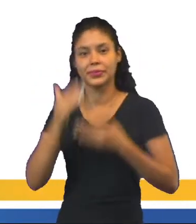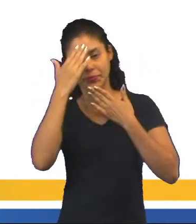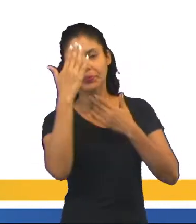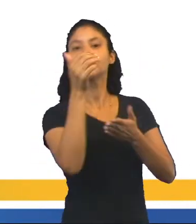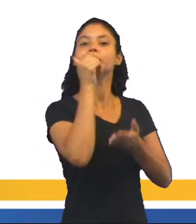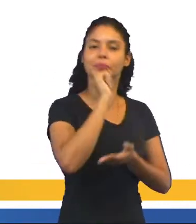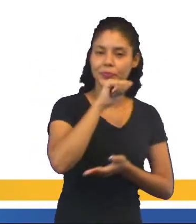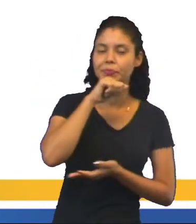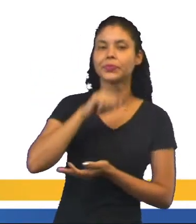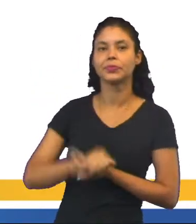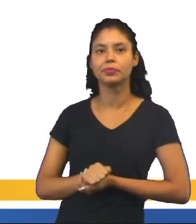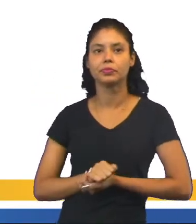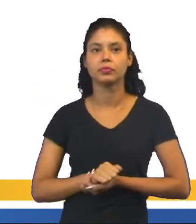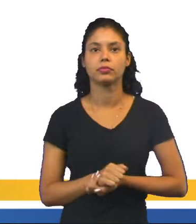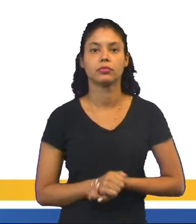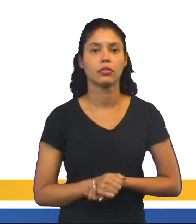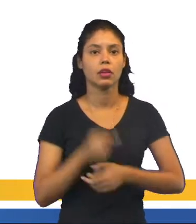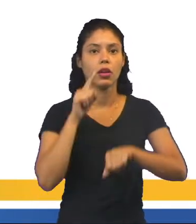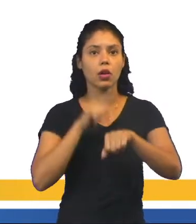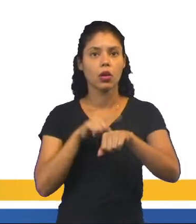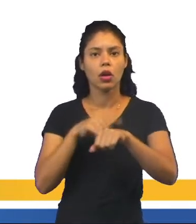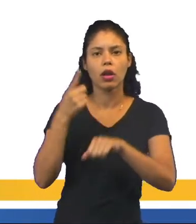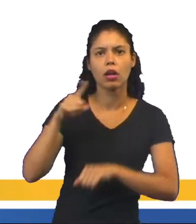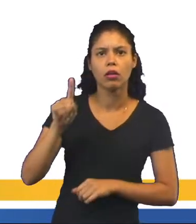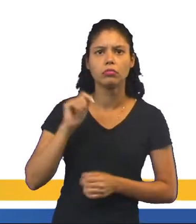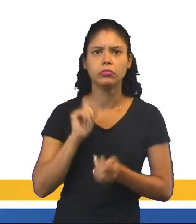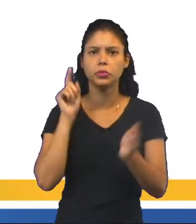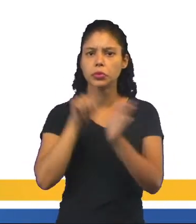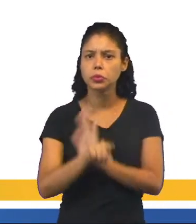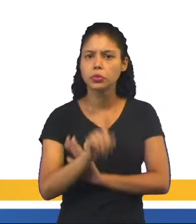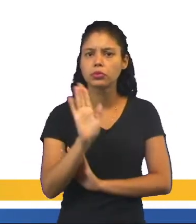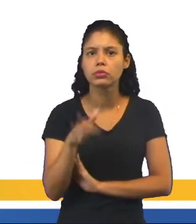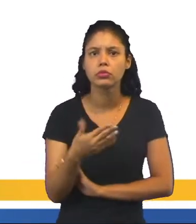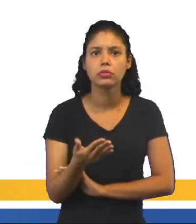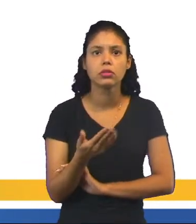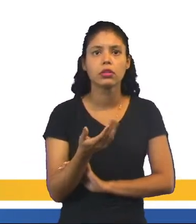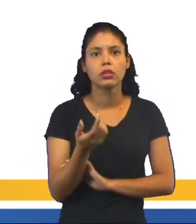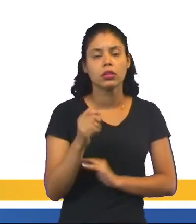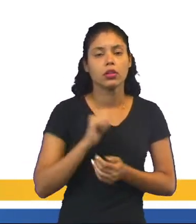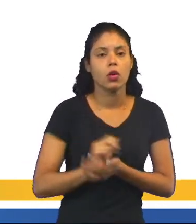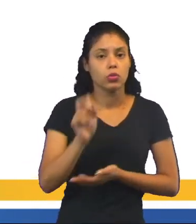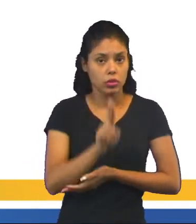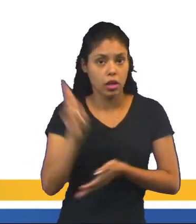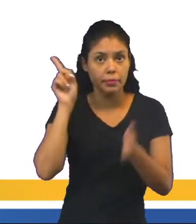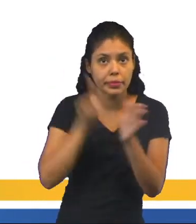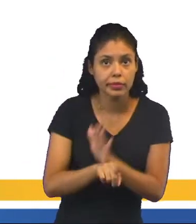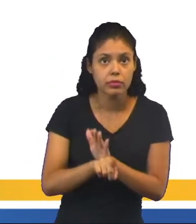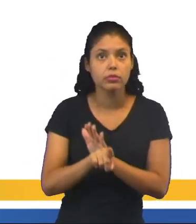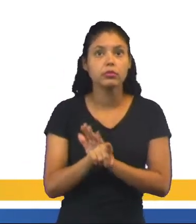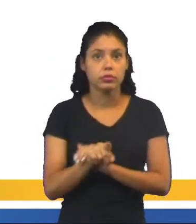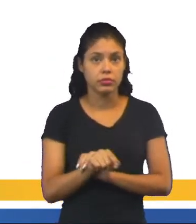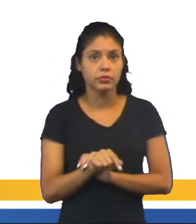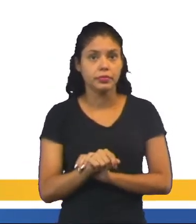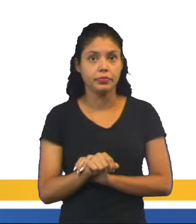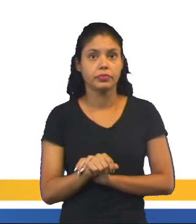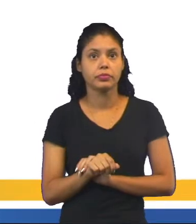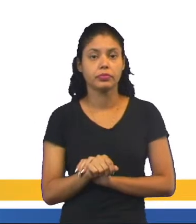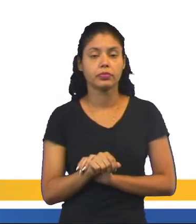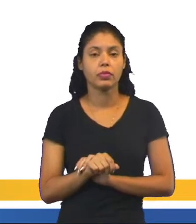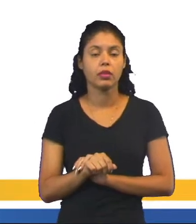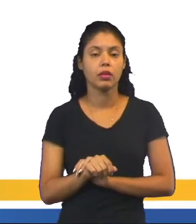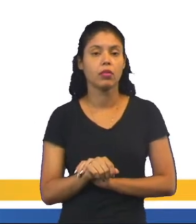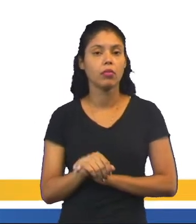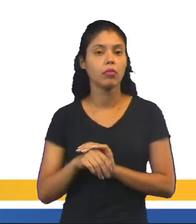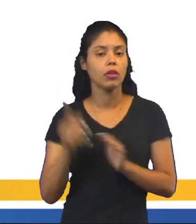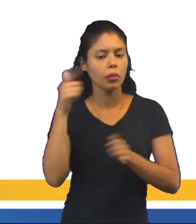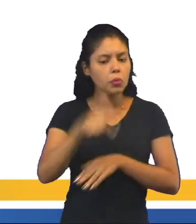Obrigada, mãe. Então, a que horas vocês vão? Já tem outra pergunta. Mas, em vez de ele usar, de novo, verbo perguntou, né,